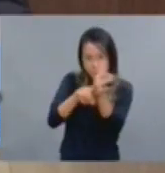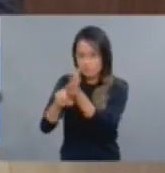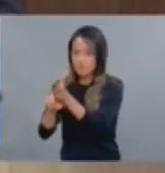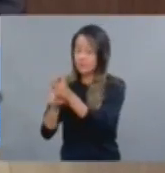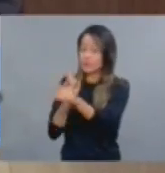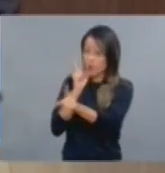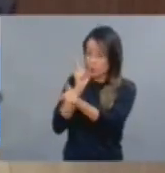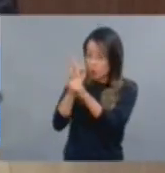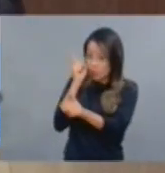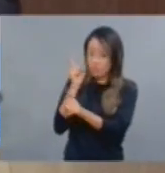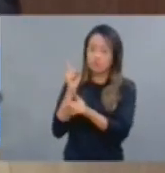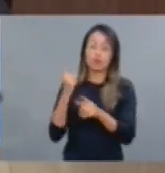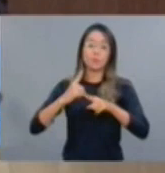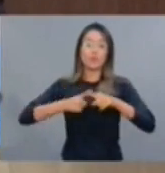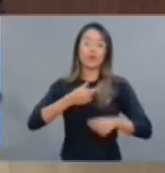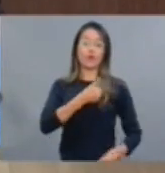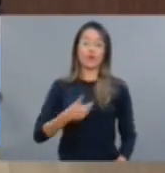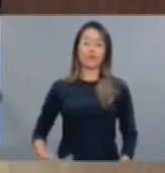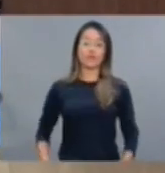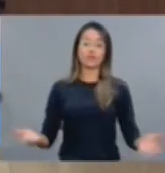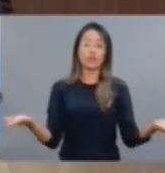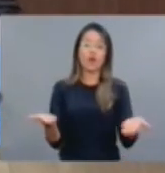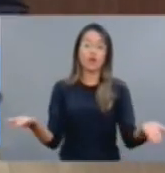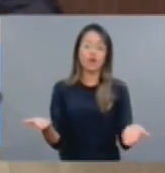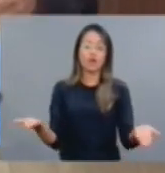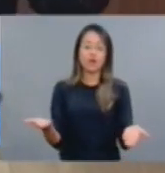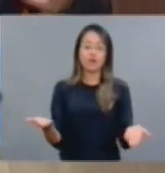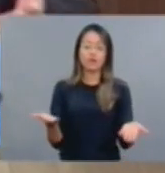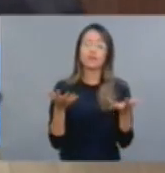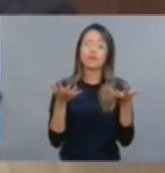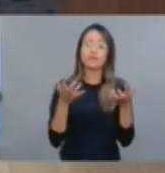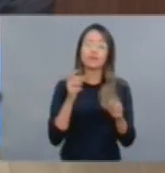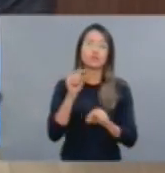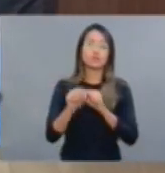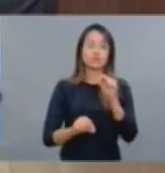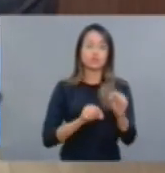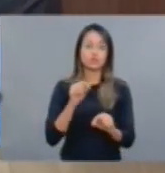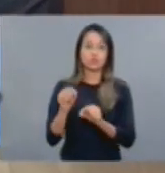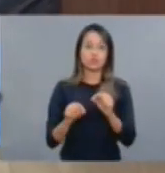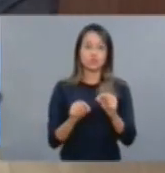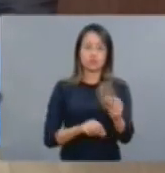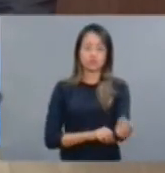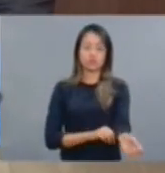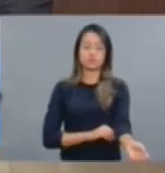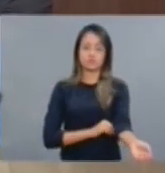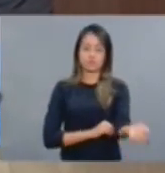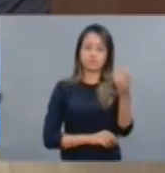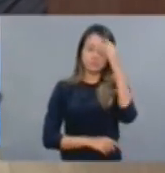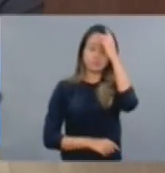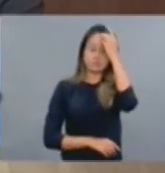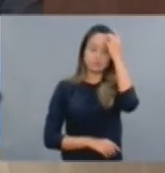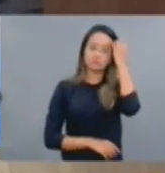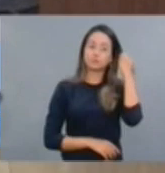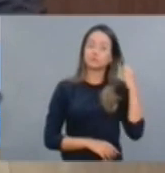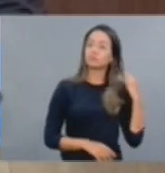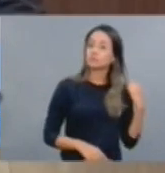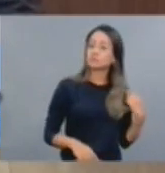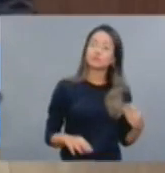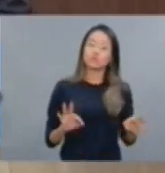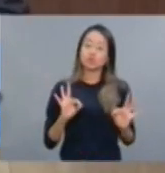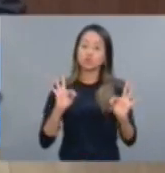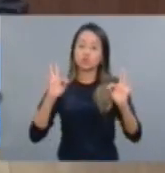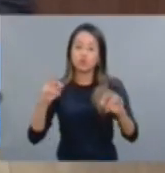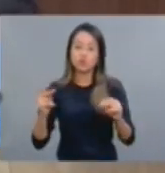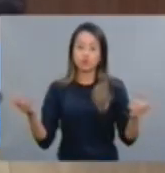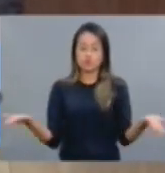governo atualmente, uma tentativa de lamear todos, de trazer todos para o